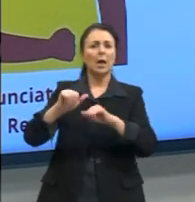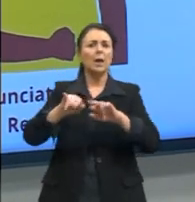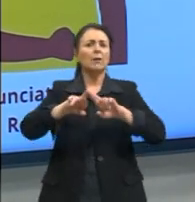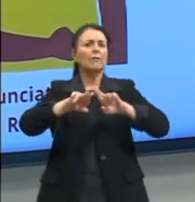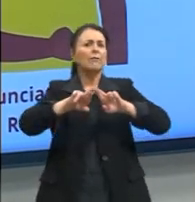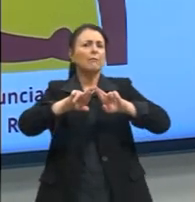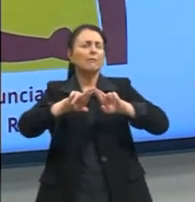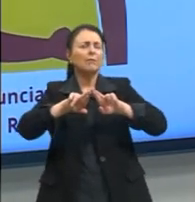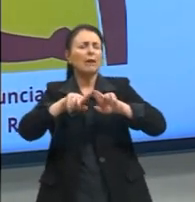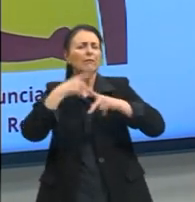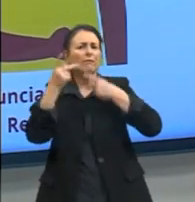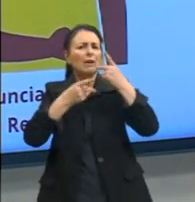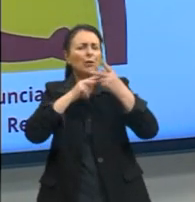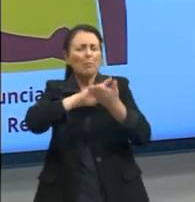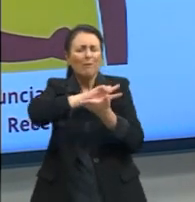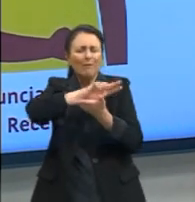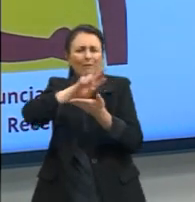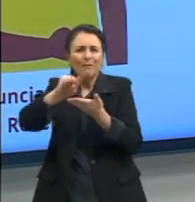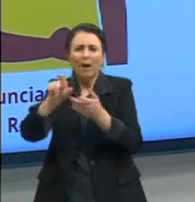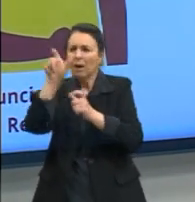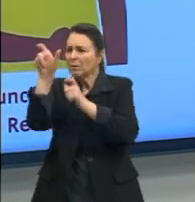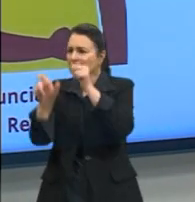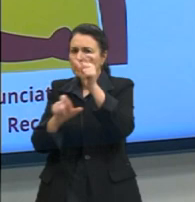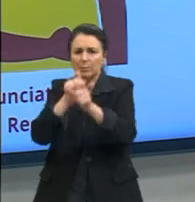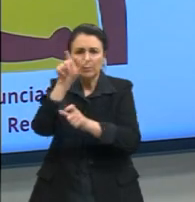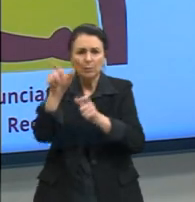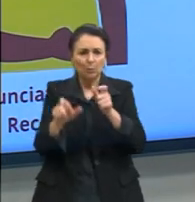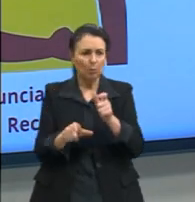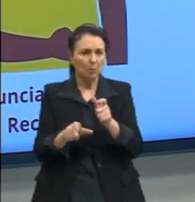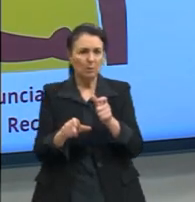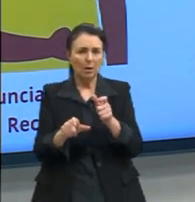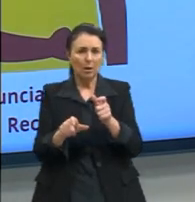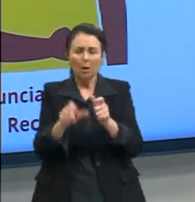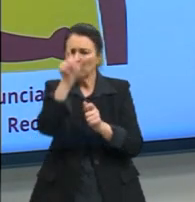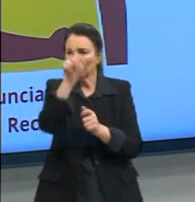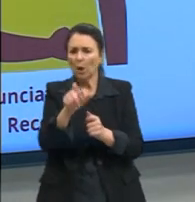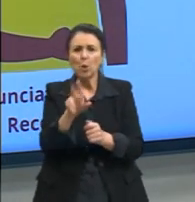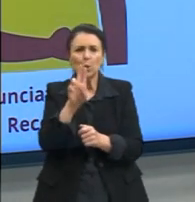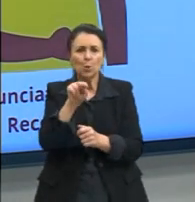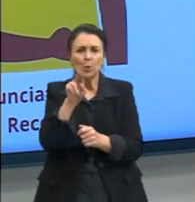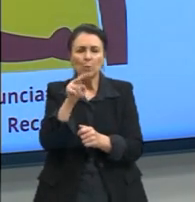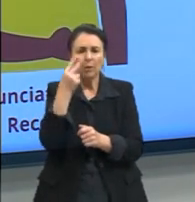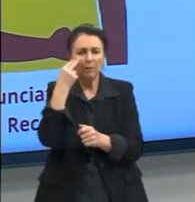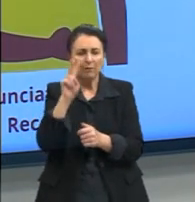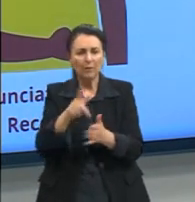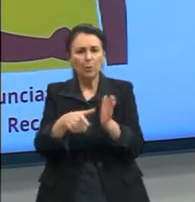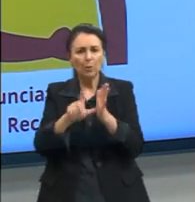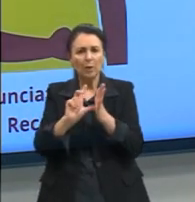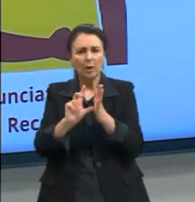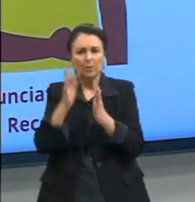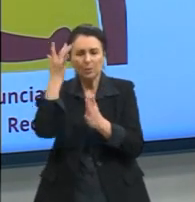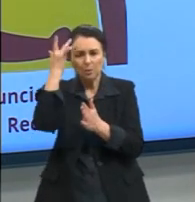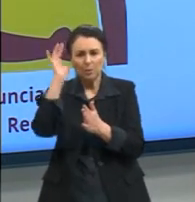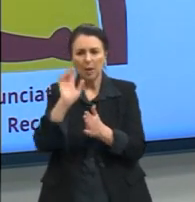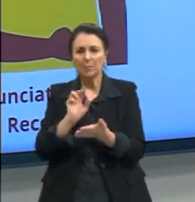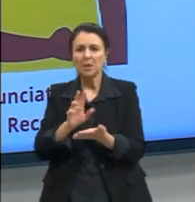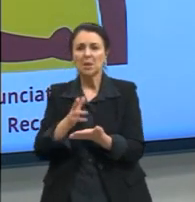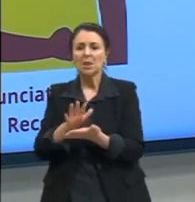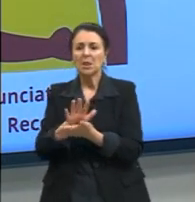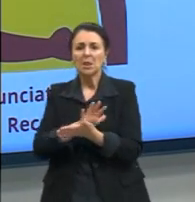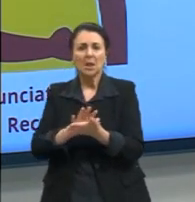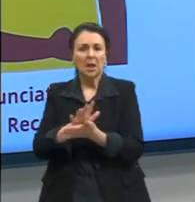pessoas. A maioria que ela nem conhece, que ela nunca viu, que ela nem vai saber que assistiu aquele vídeo. Então, eu tenho